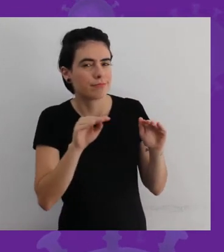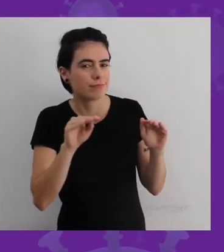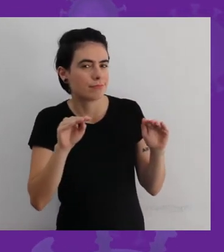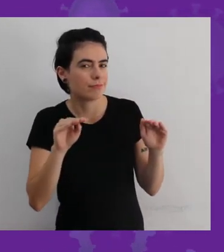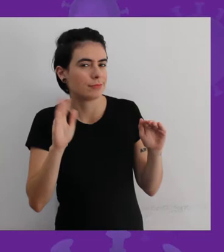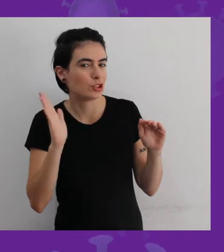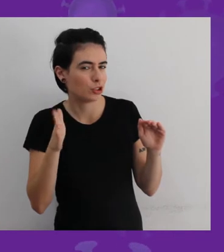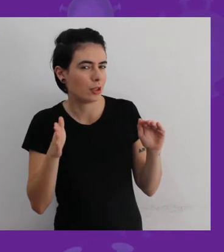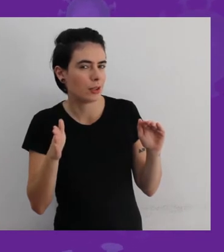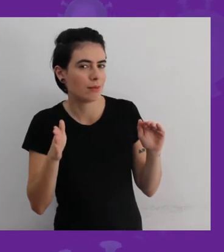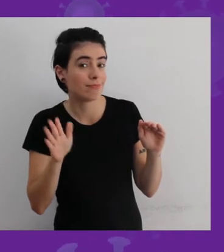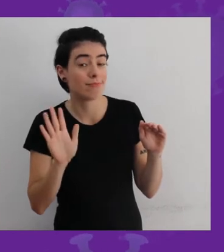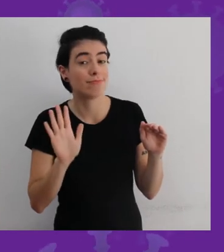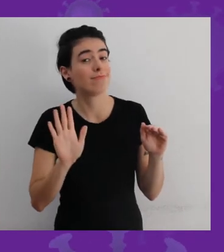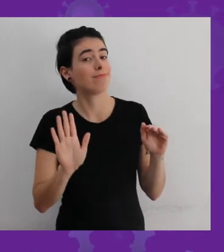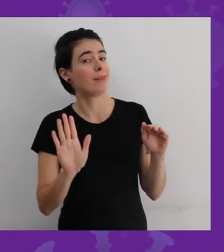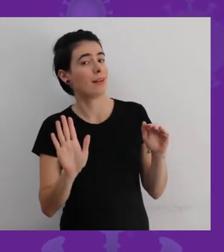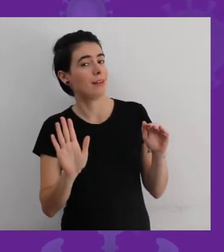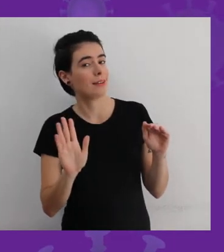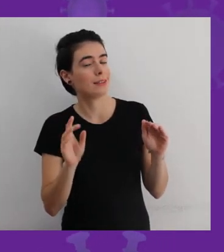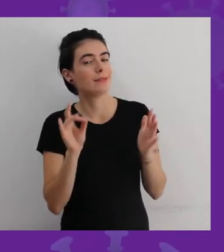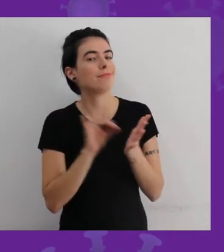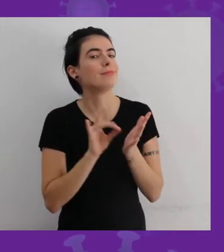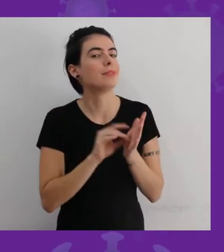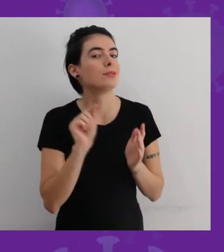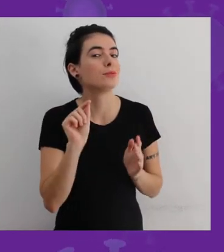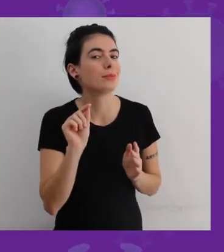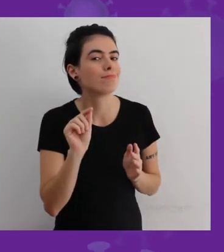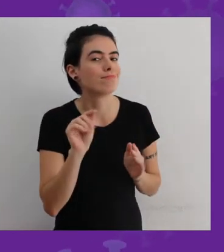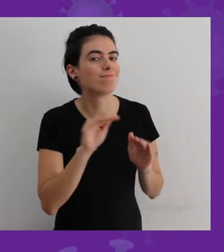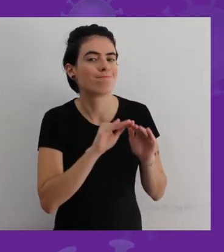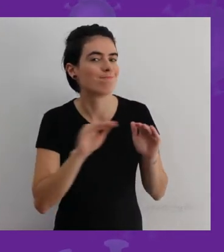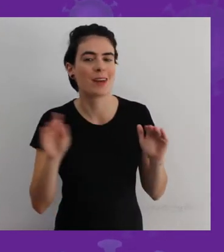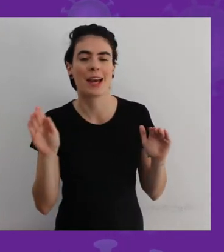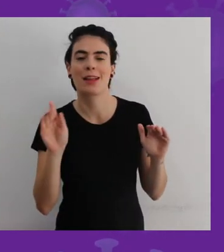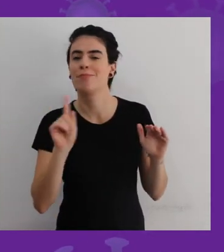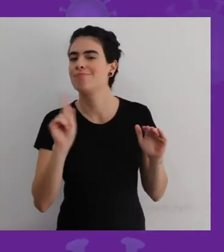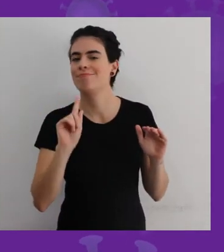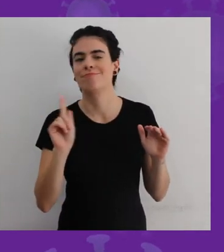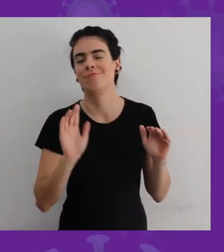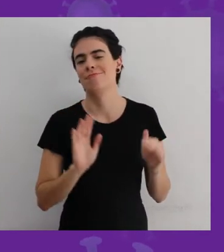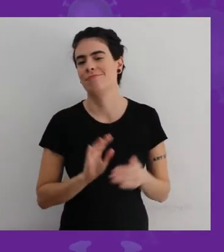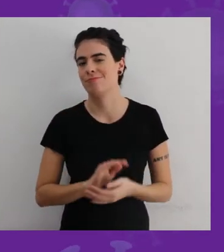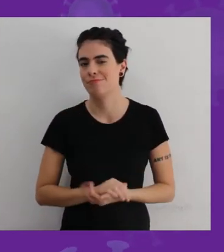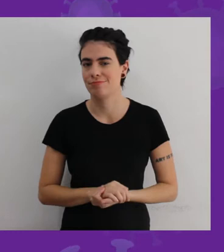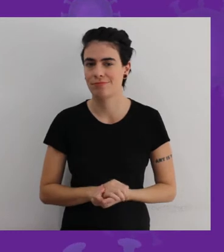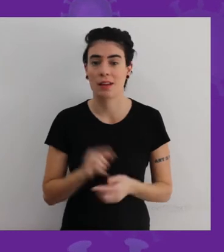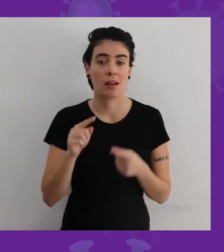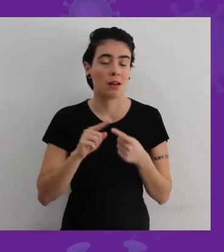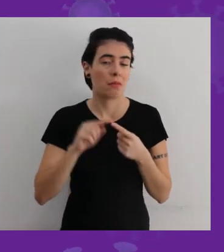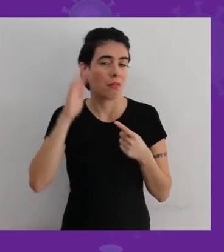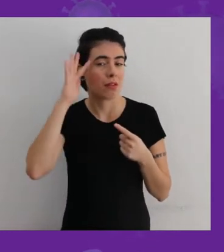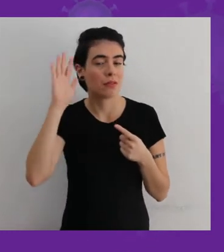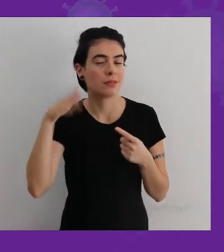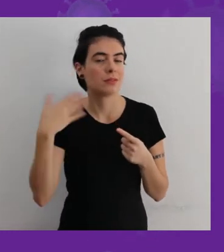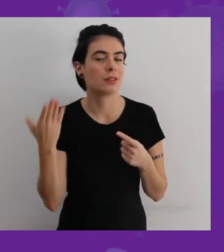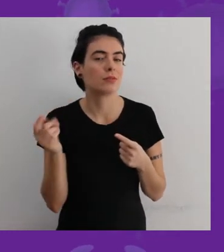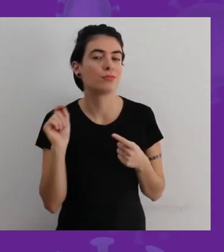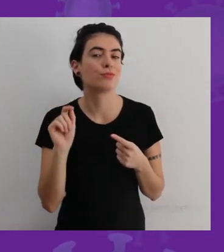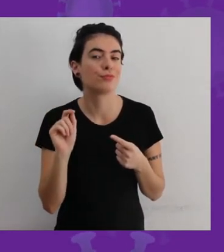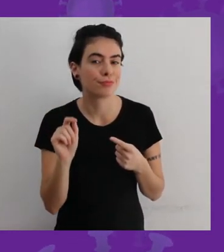de mortes no país pela covid, não é de que de fato esteja acontecendo uma estabilização.